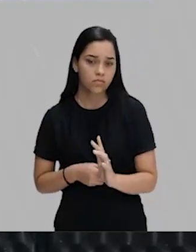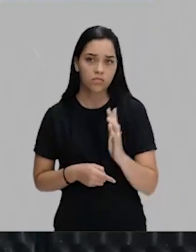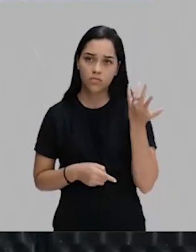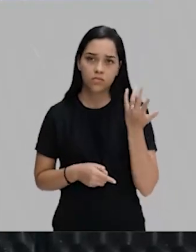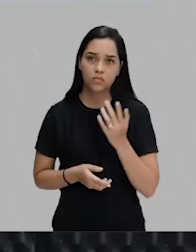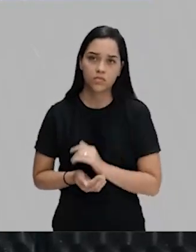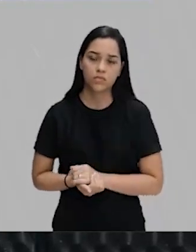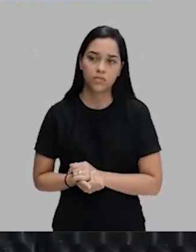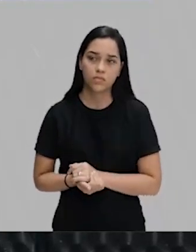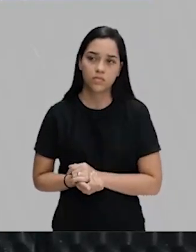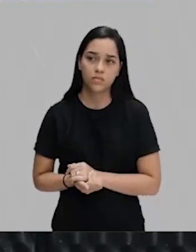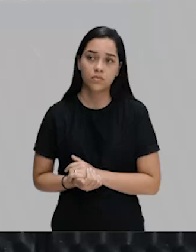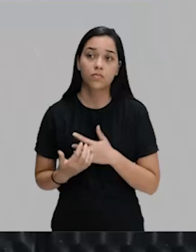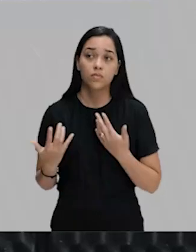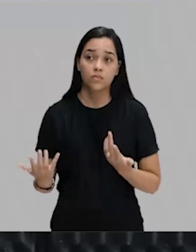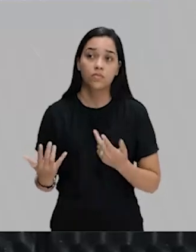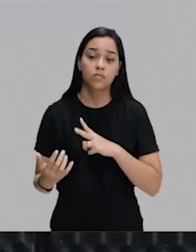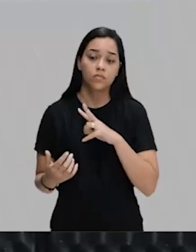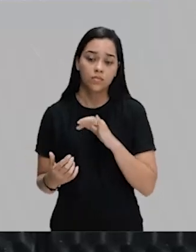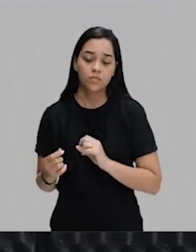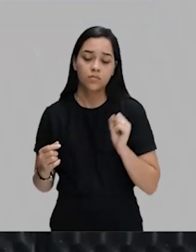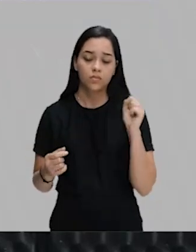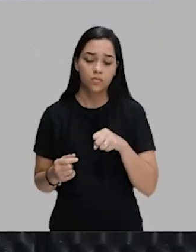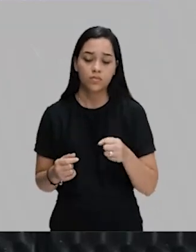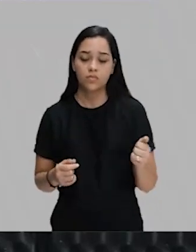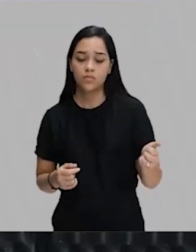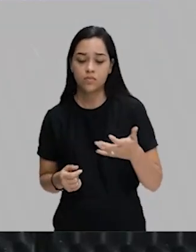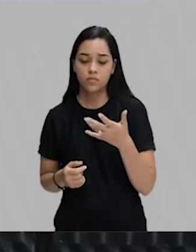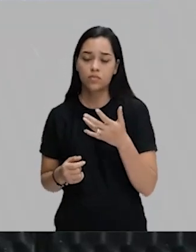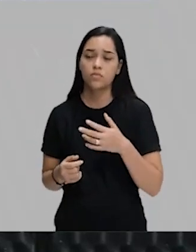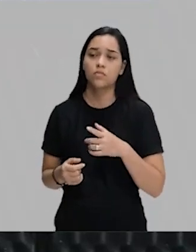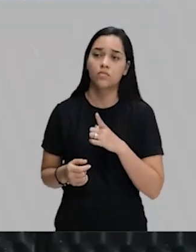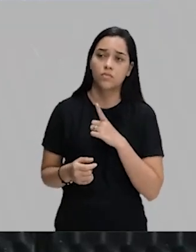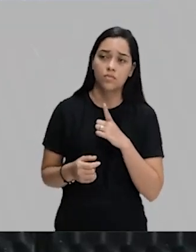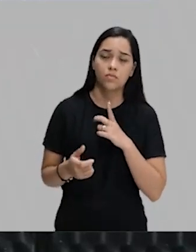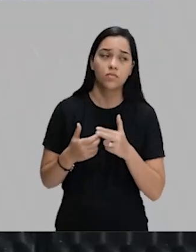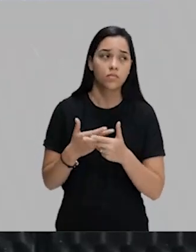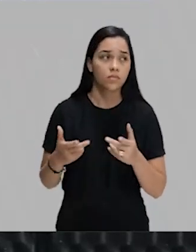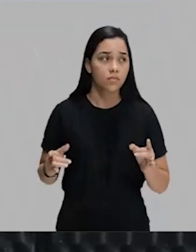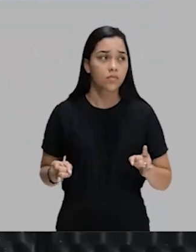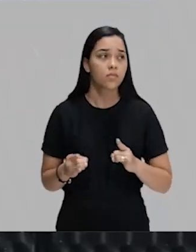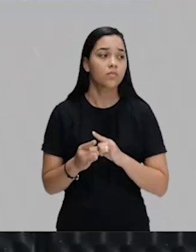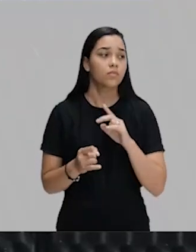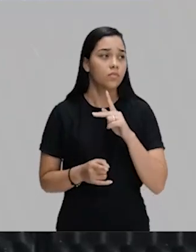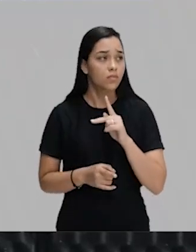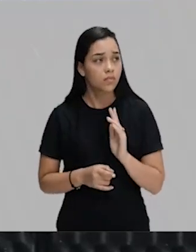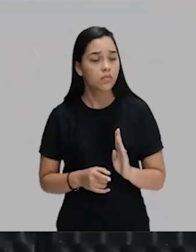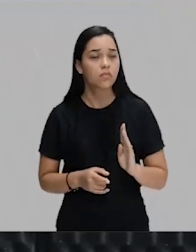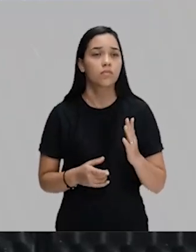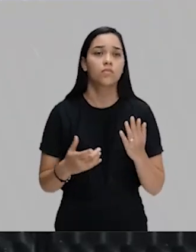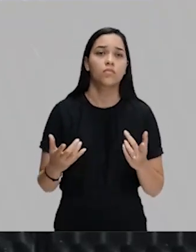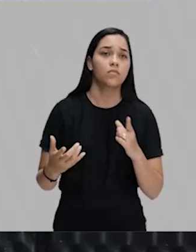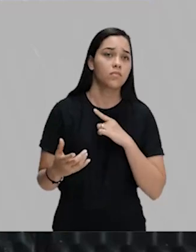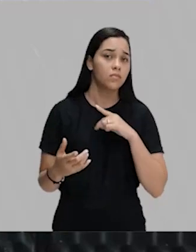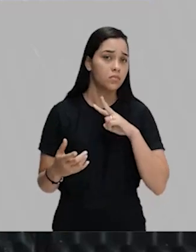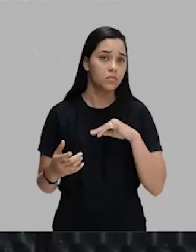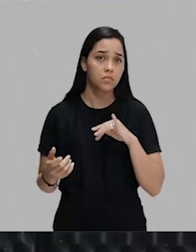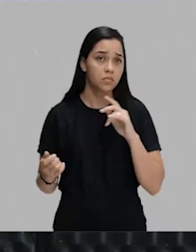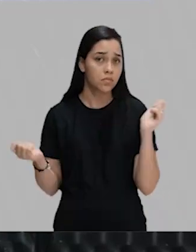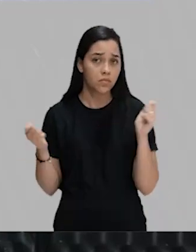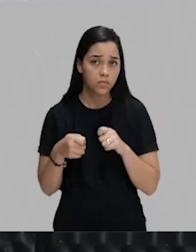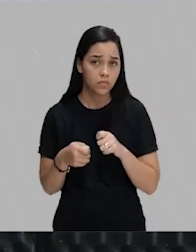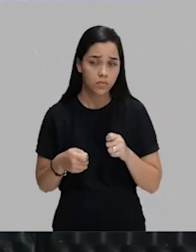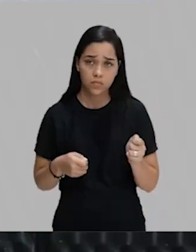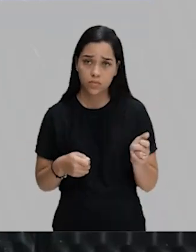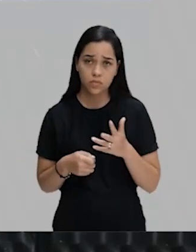acontece. Então, esse Estado, ele vai se modernizando, mas suas instituições políticas, elas não se modernizam.